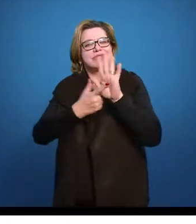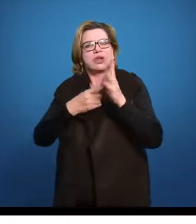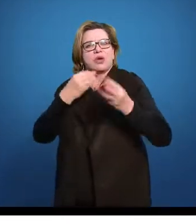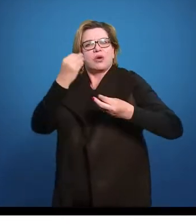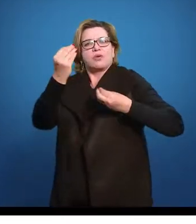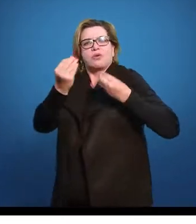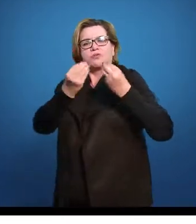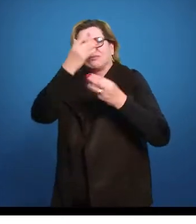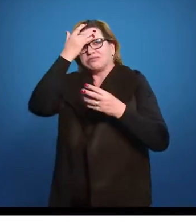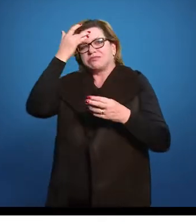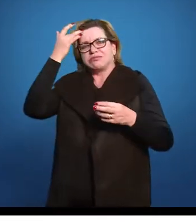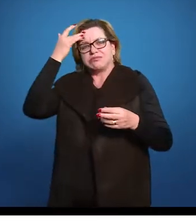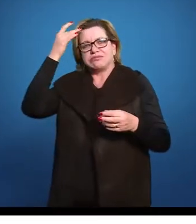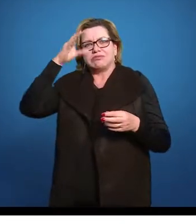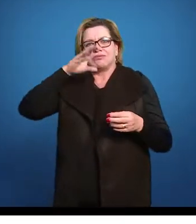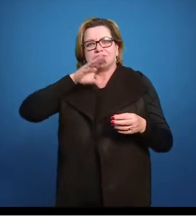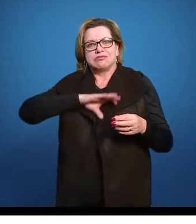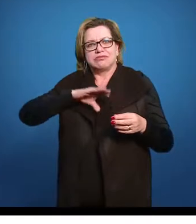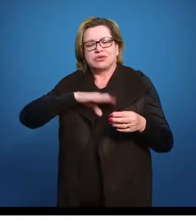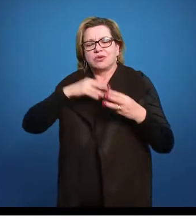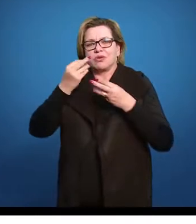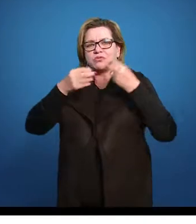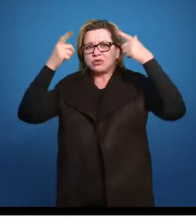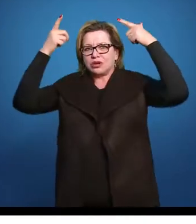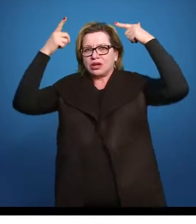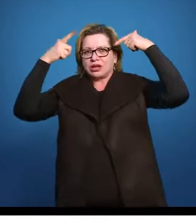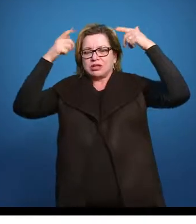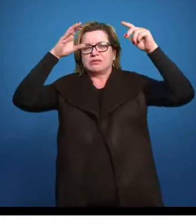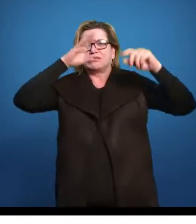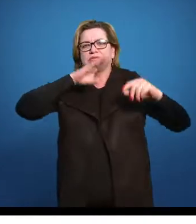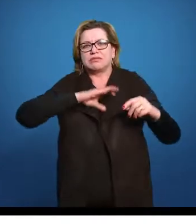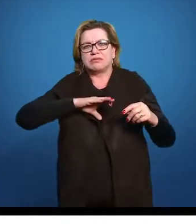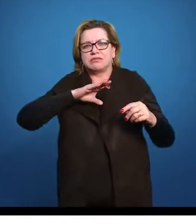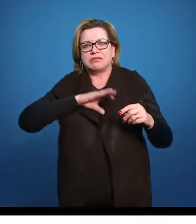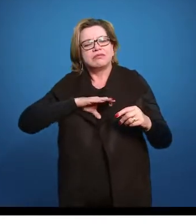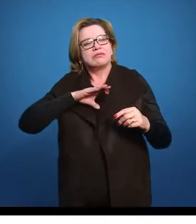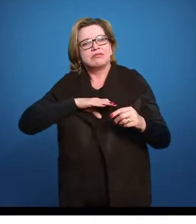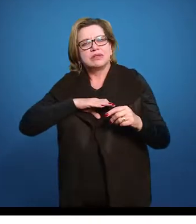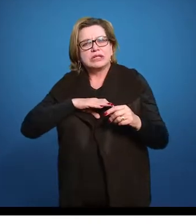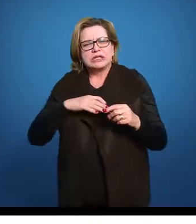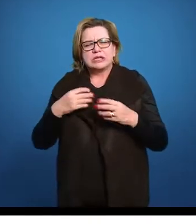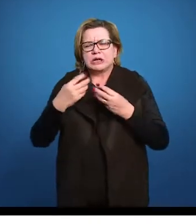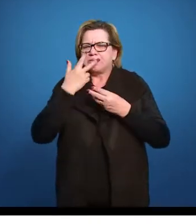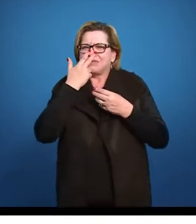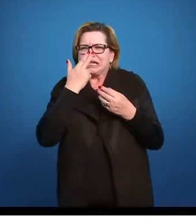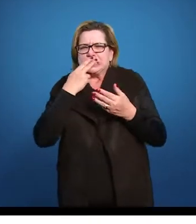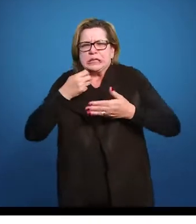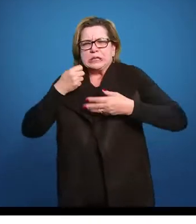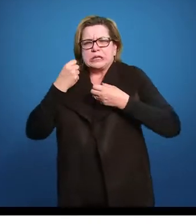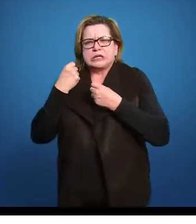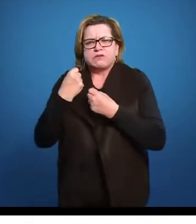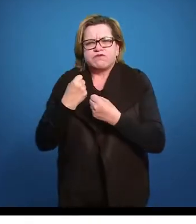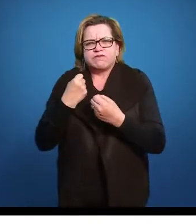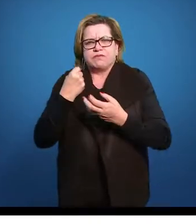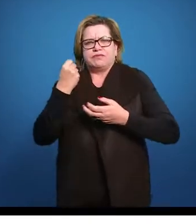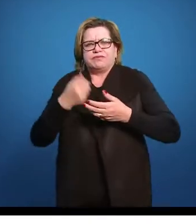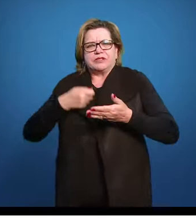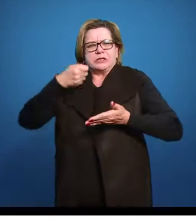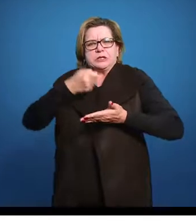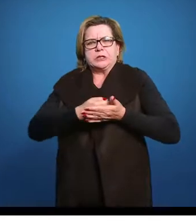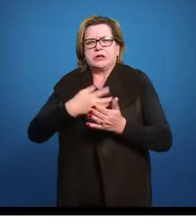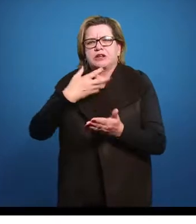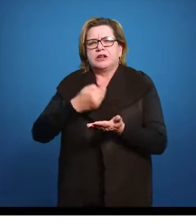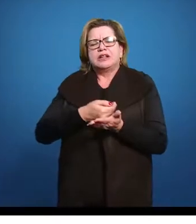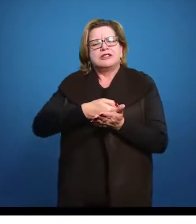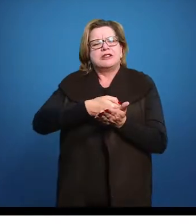colonizador, que é Portugal, como o rei português, ele está sobrecarregando a colônia, digamos assim, com impostos,